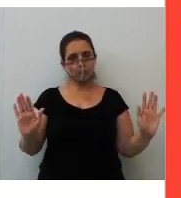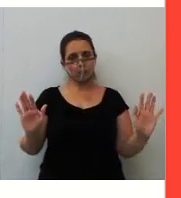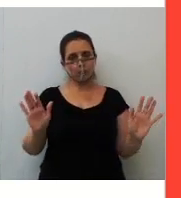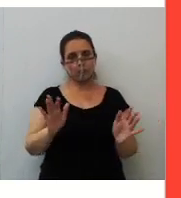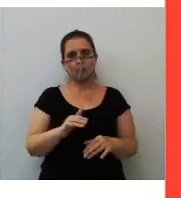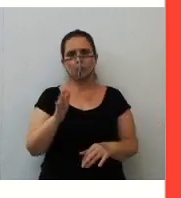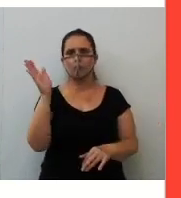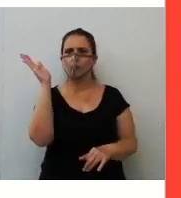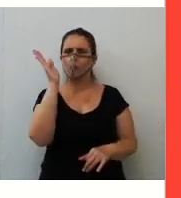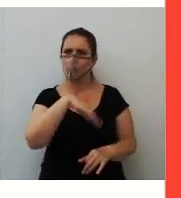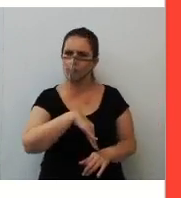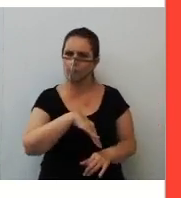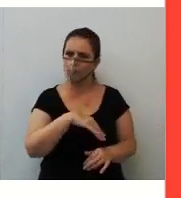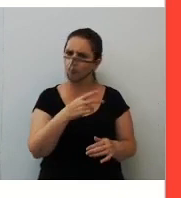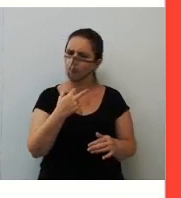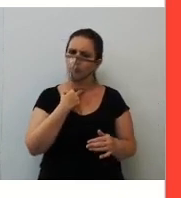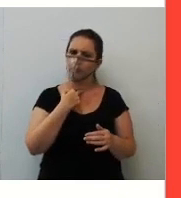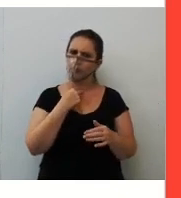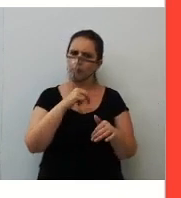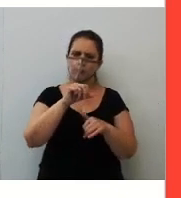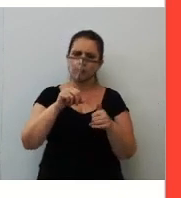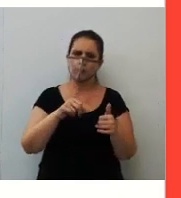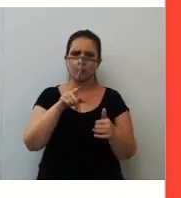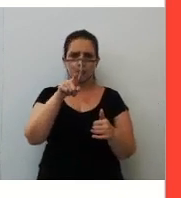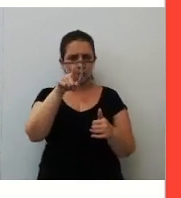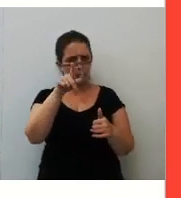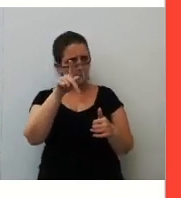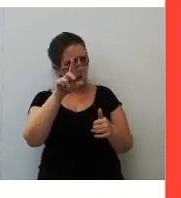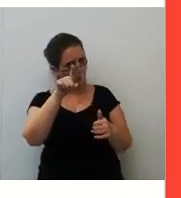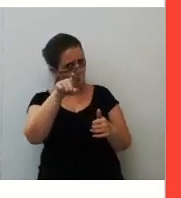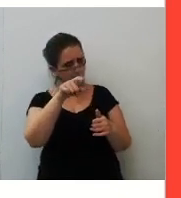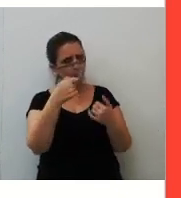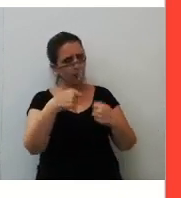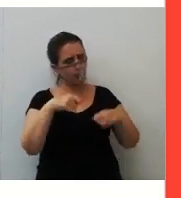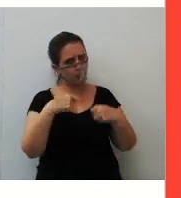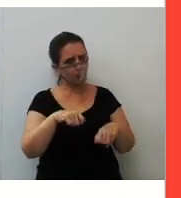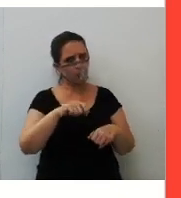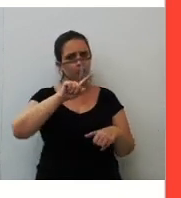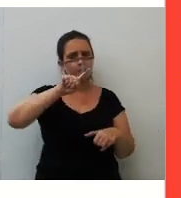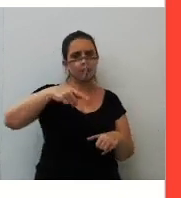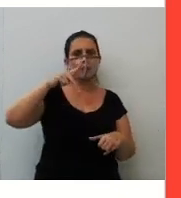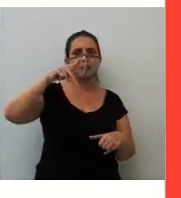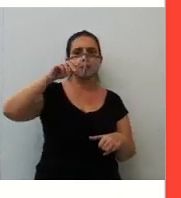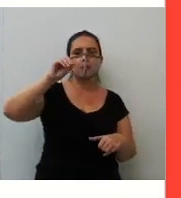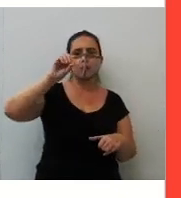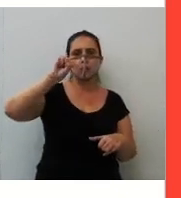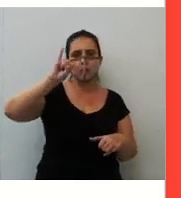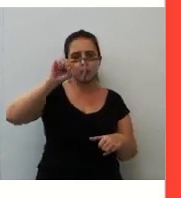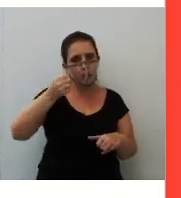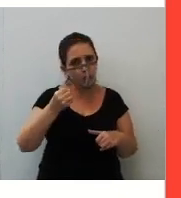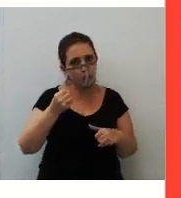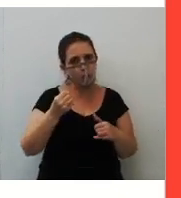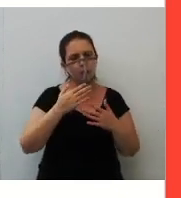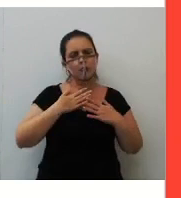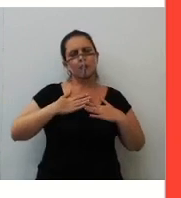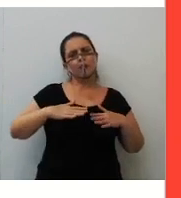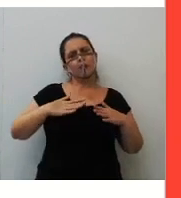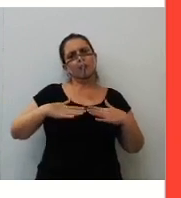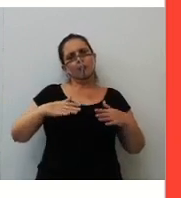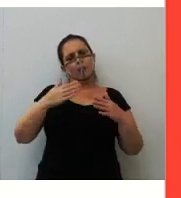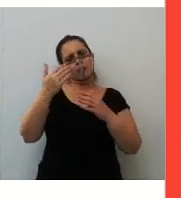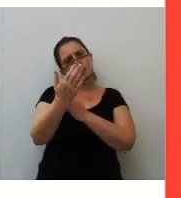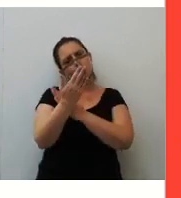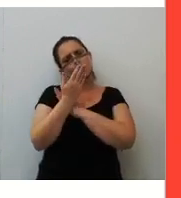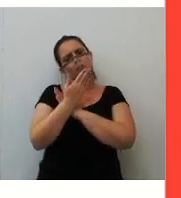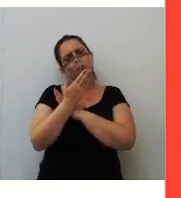o mal é irremediável. Deves, pois, confortar-me. Perceba, o pois aqui vem